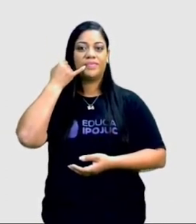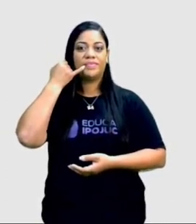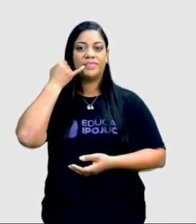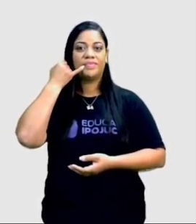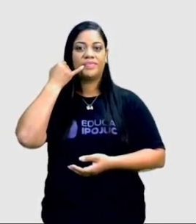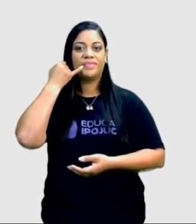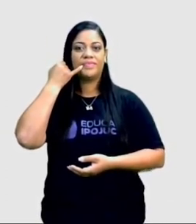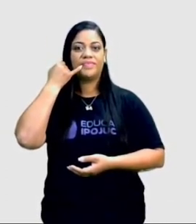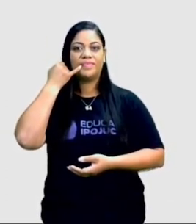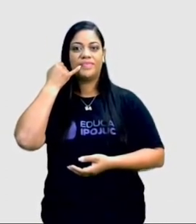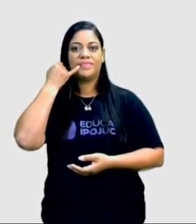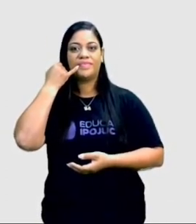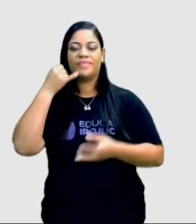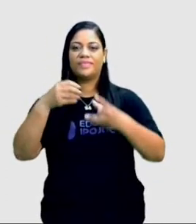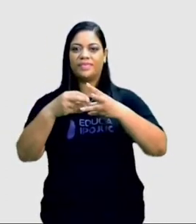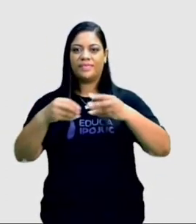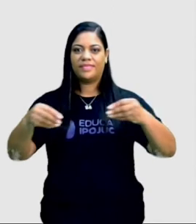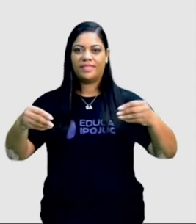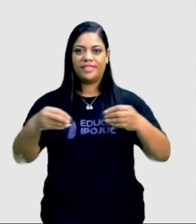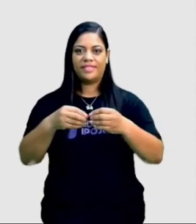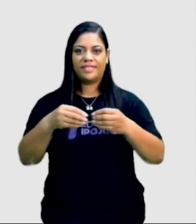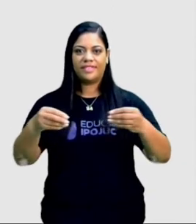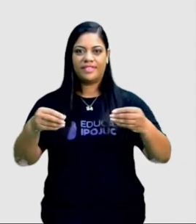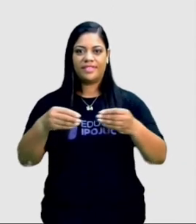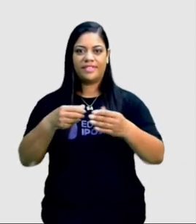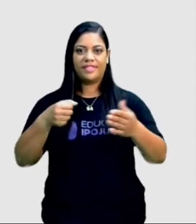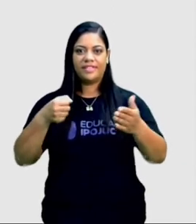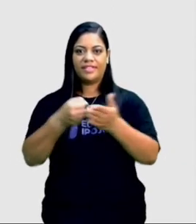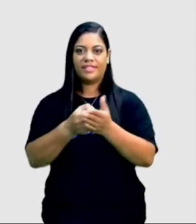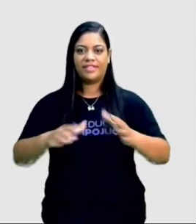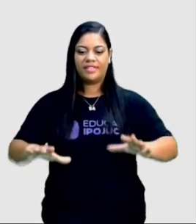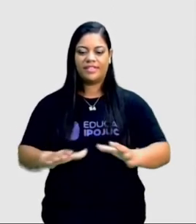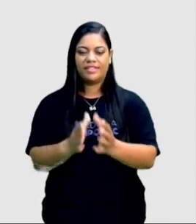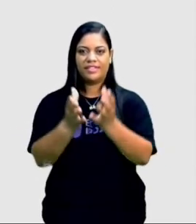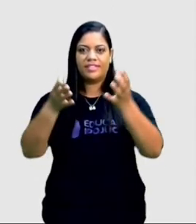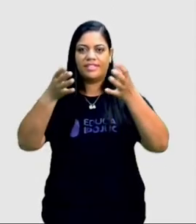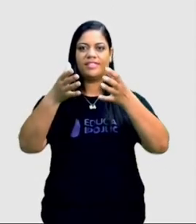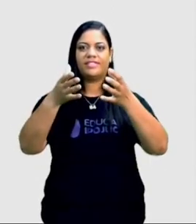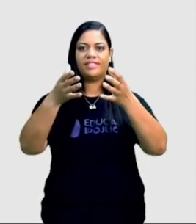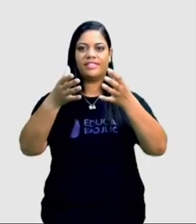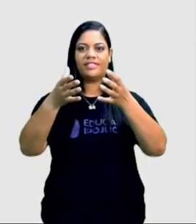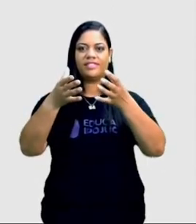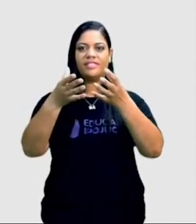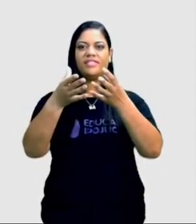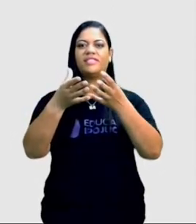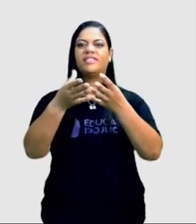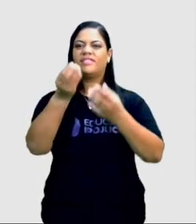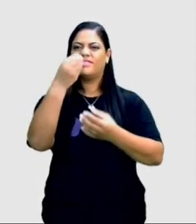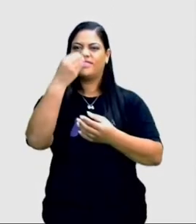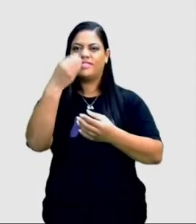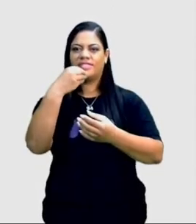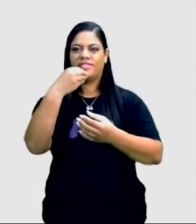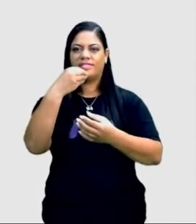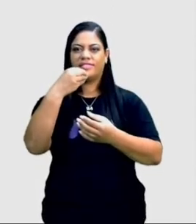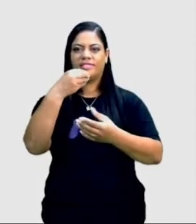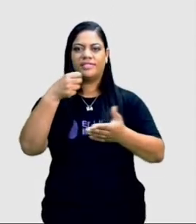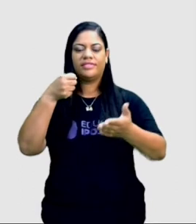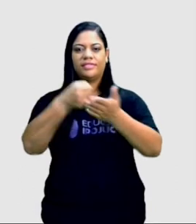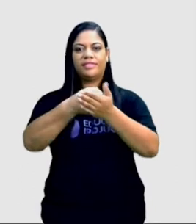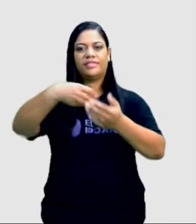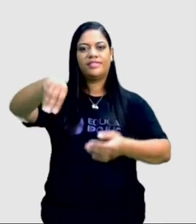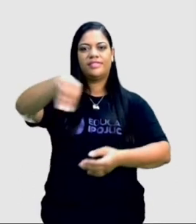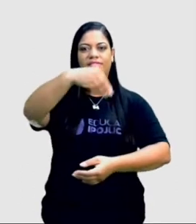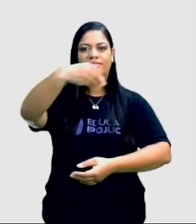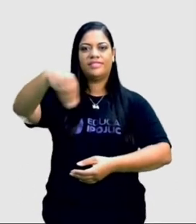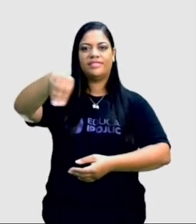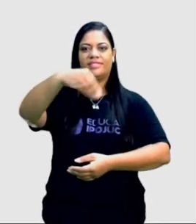O cachimbo é de barro. Bate no jarro. O jarro é fino. Bate no sino.